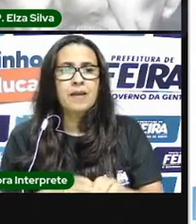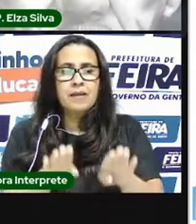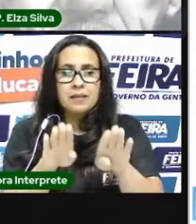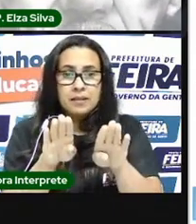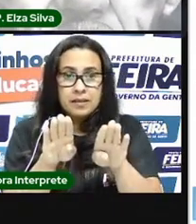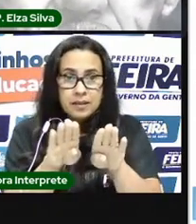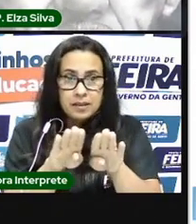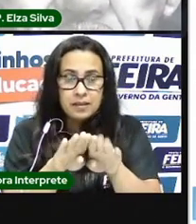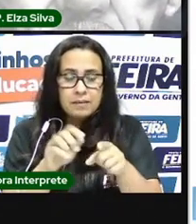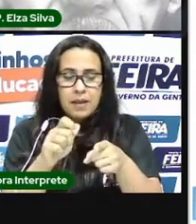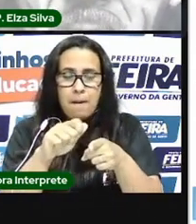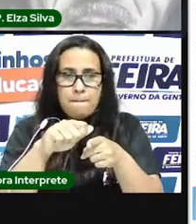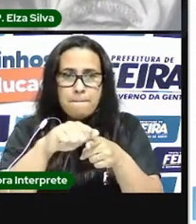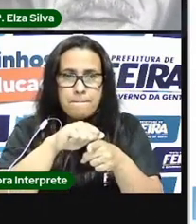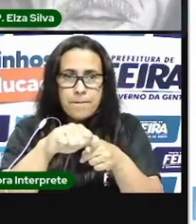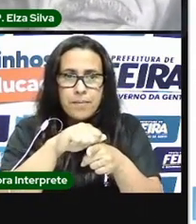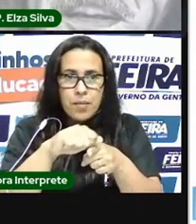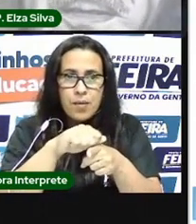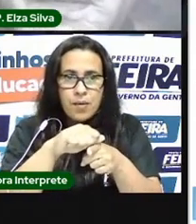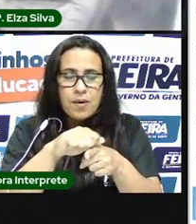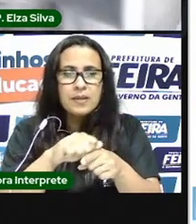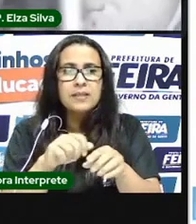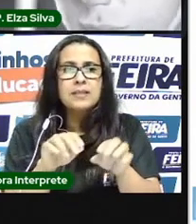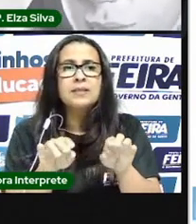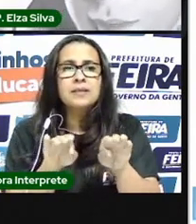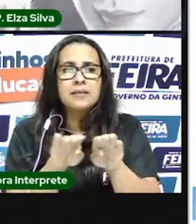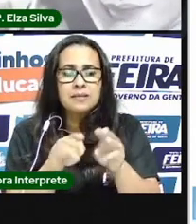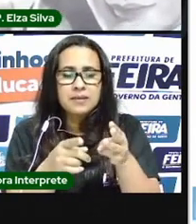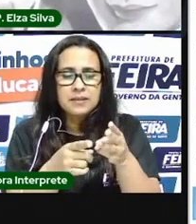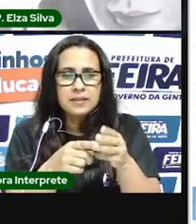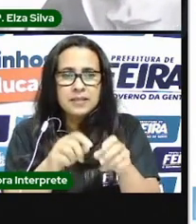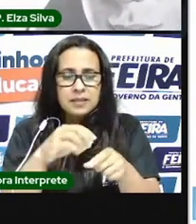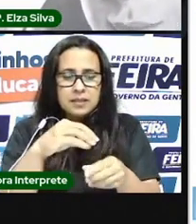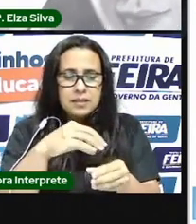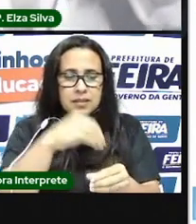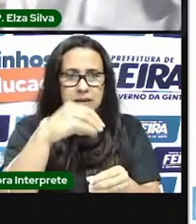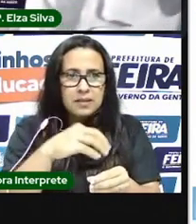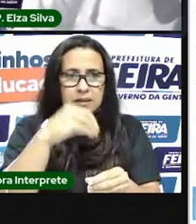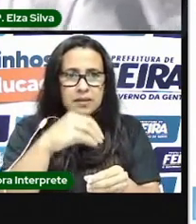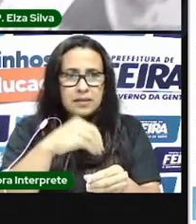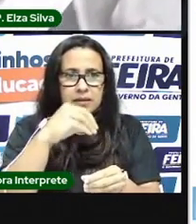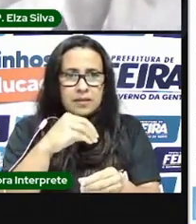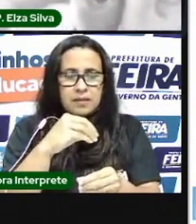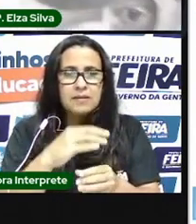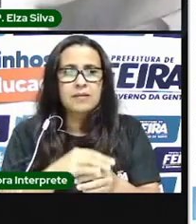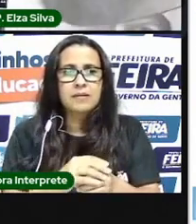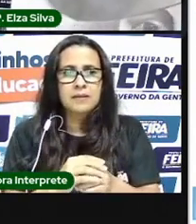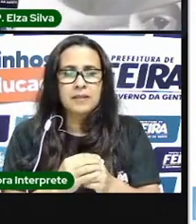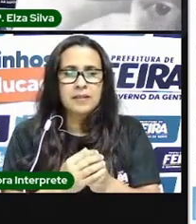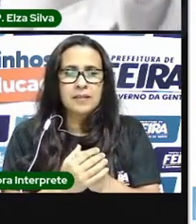e com algodão vou mostrar para vocês outra imagem aqui agora nós temos